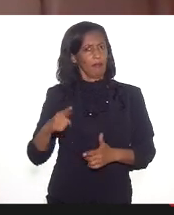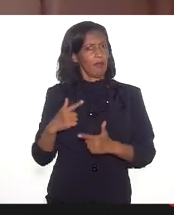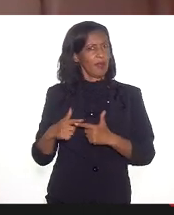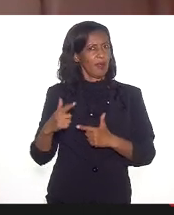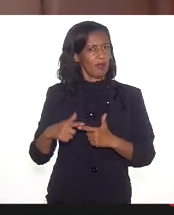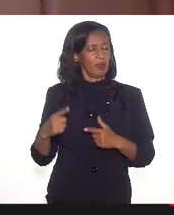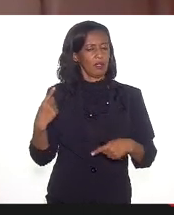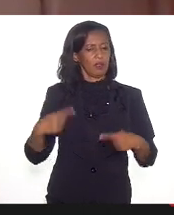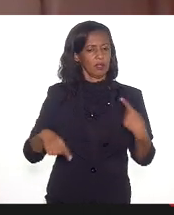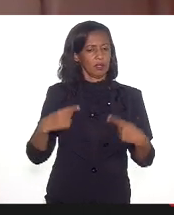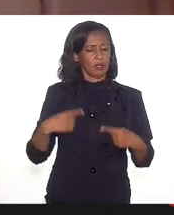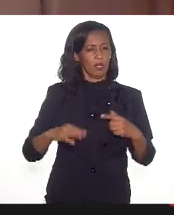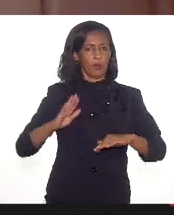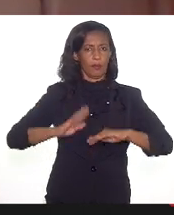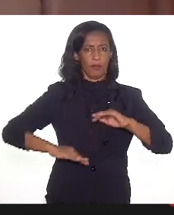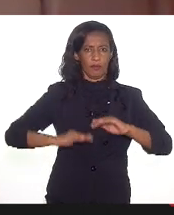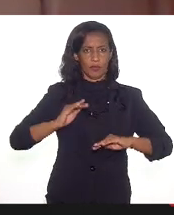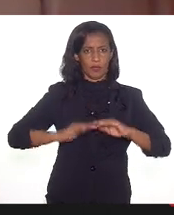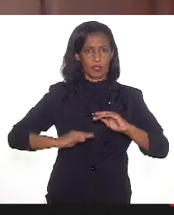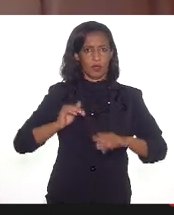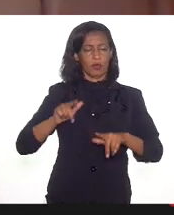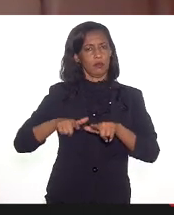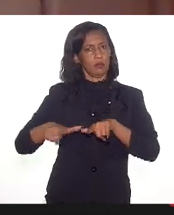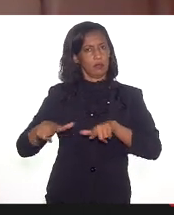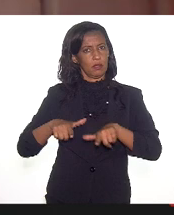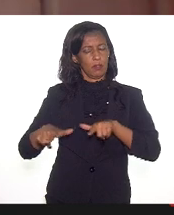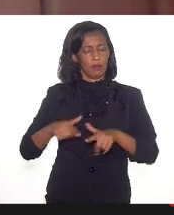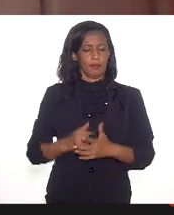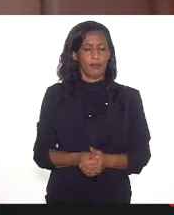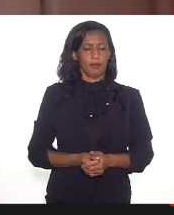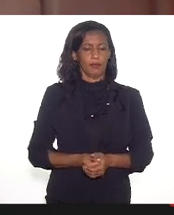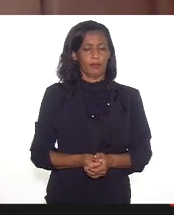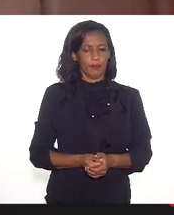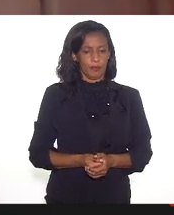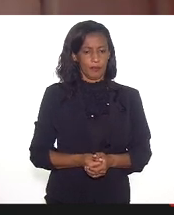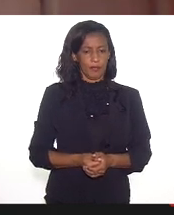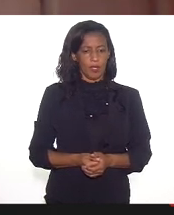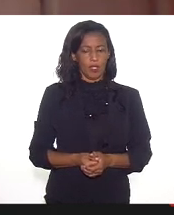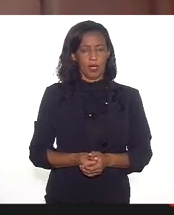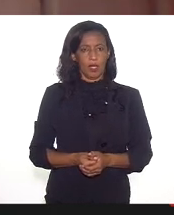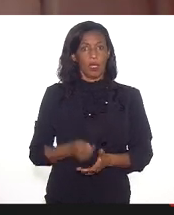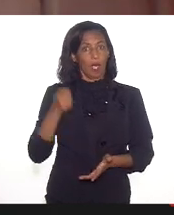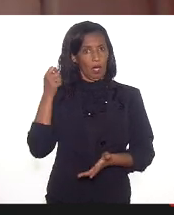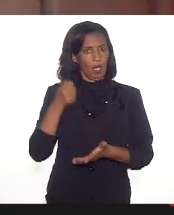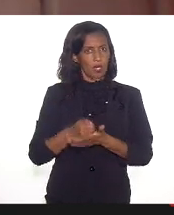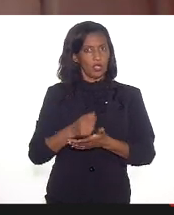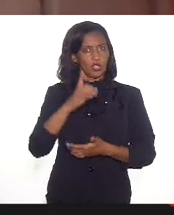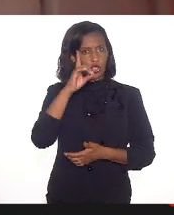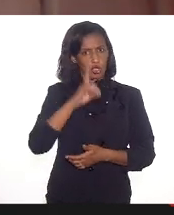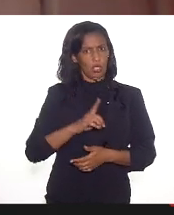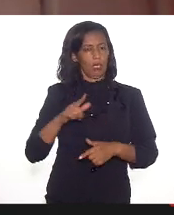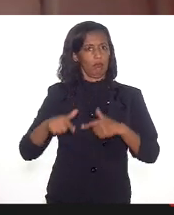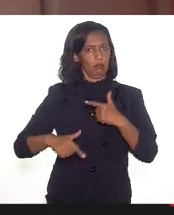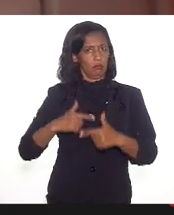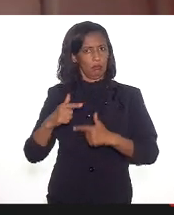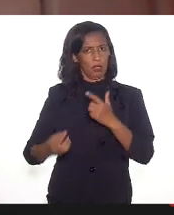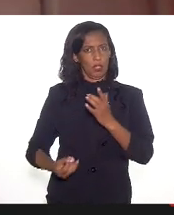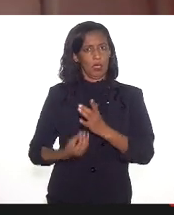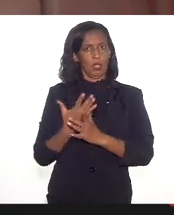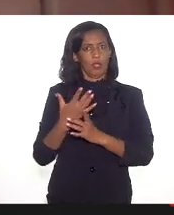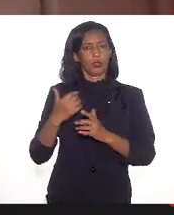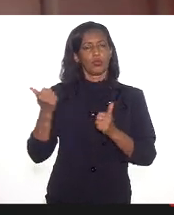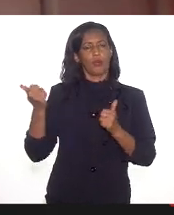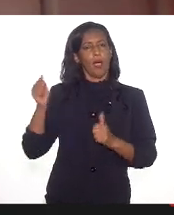discussão sobre a profissionalização dos trabalhadores e trabalhadoras e a garantia de direitos trabalhistas e na criação de uma